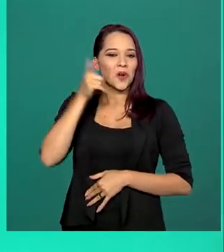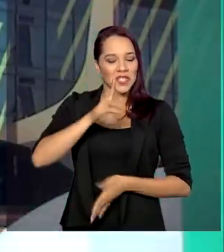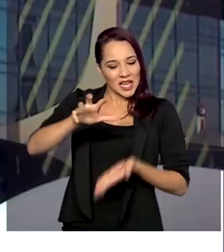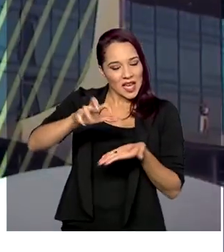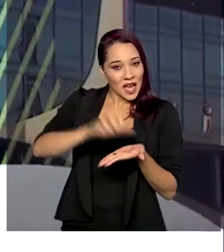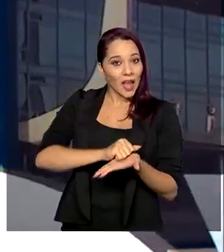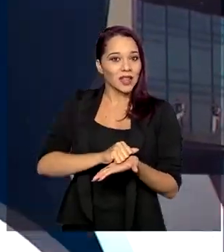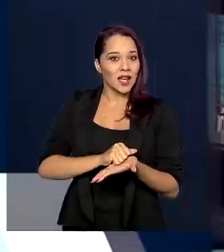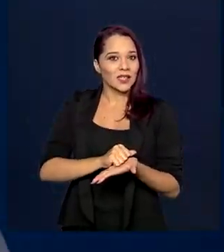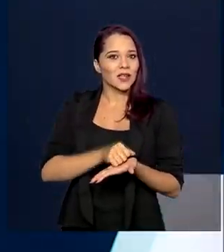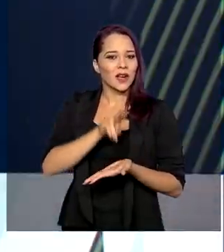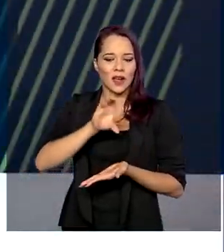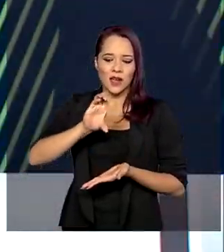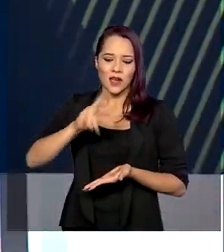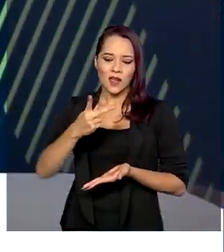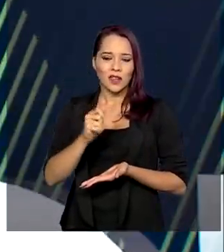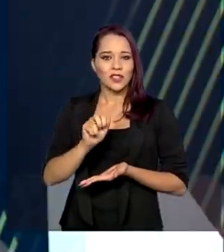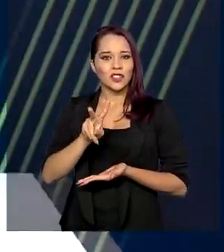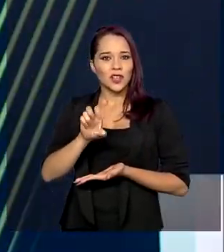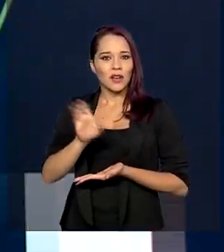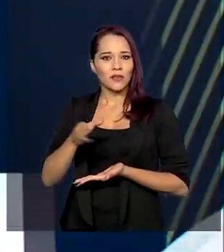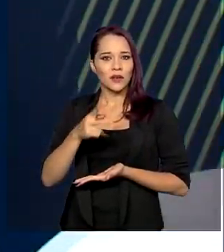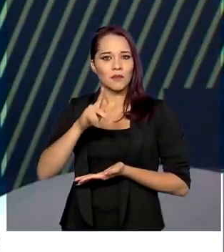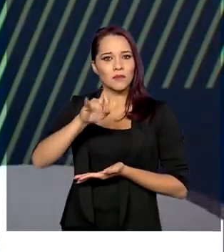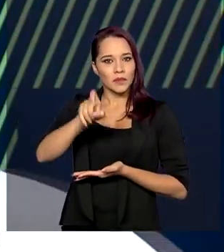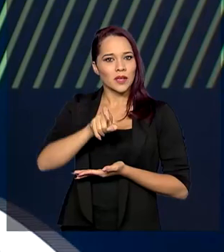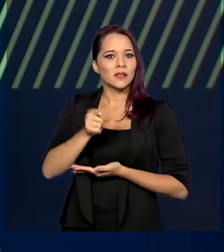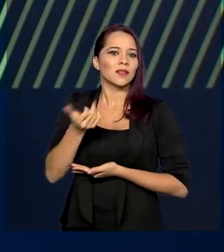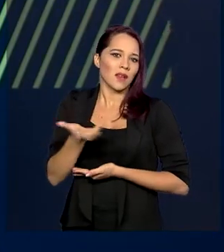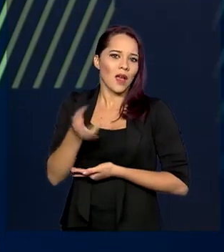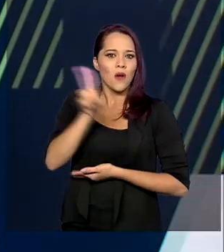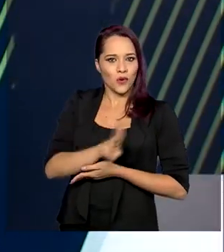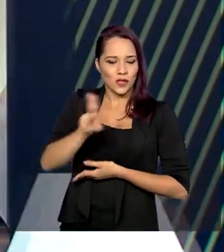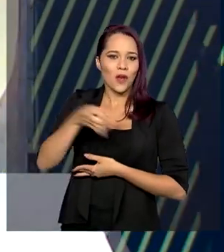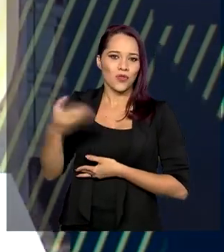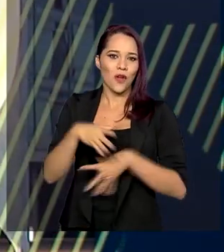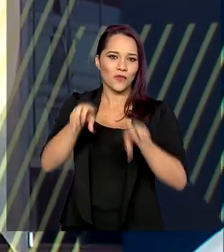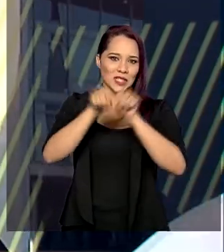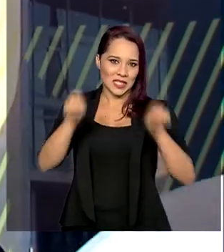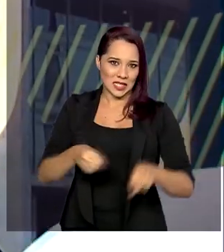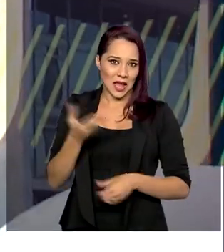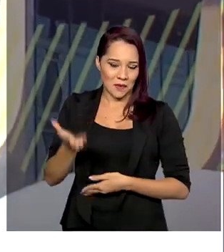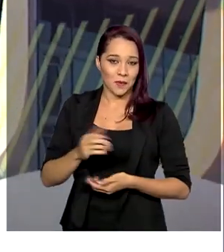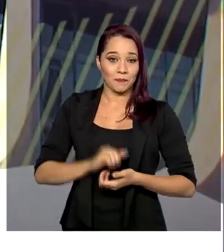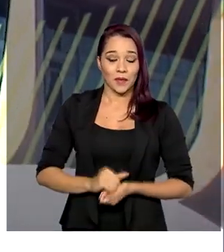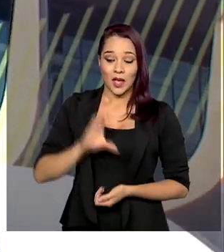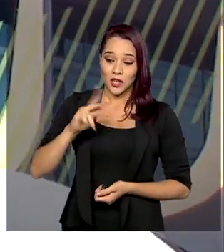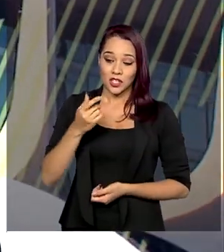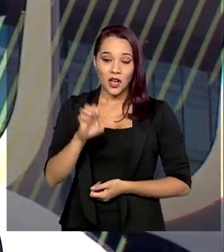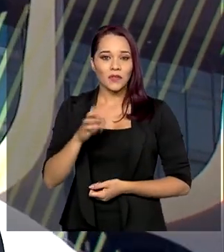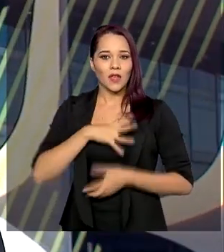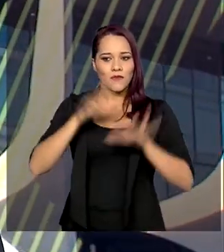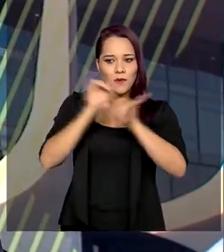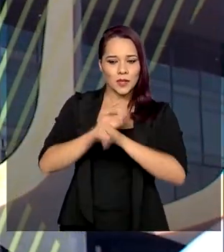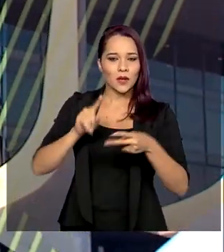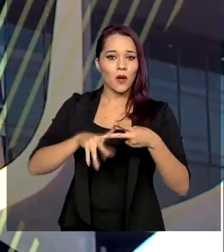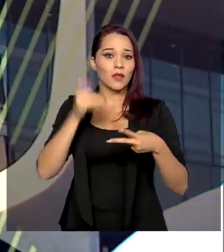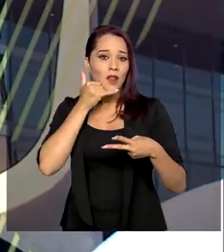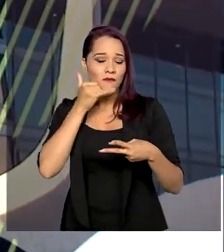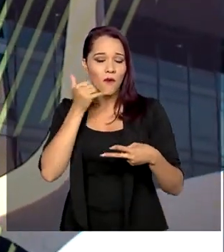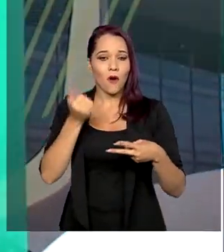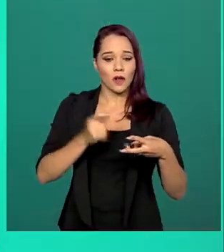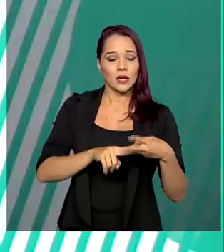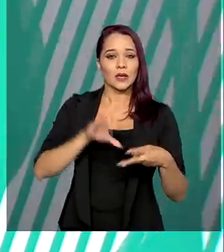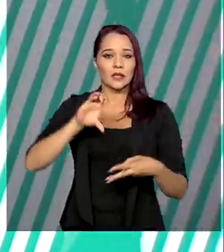cadastrar as chamadas Chaves PIX, para quem quiser fazer uso do novo sistema. As Chaves contém informações como telefone celular,